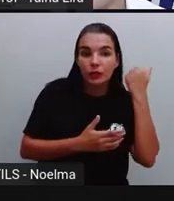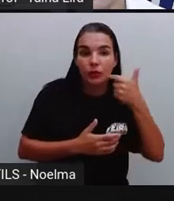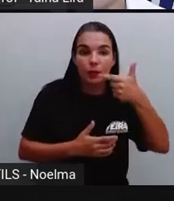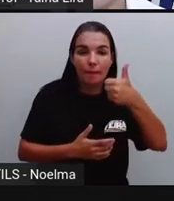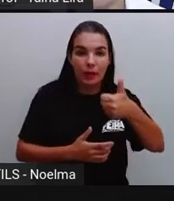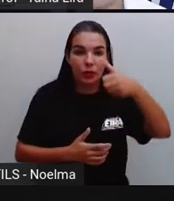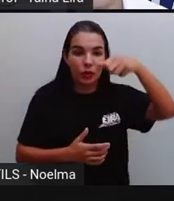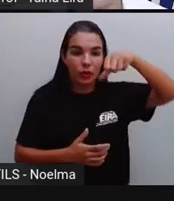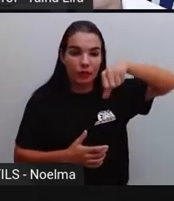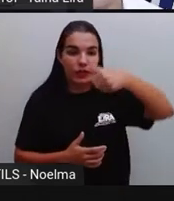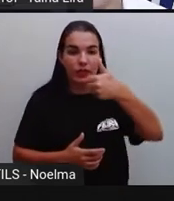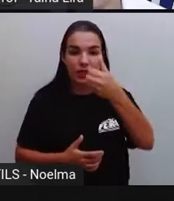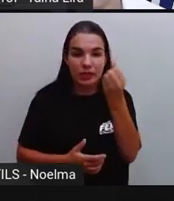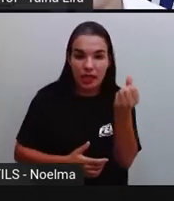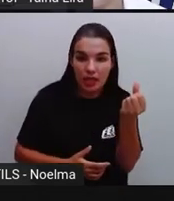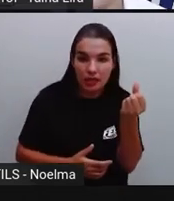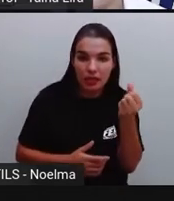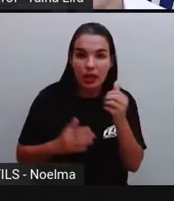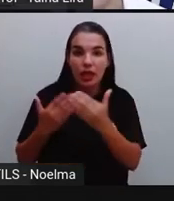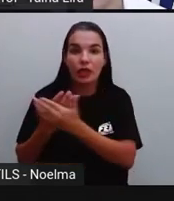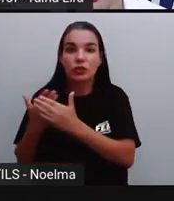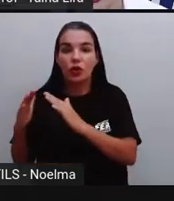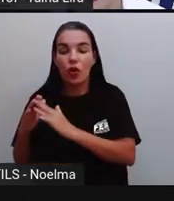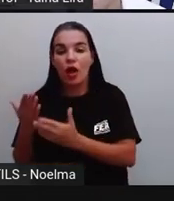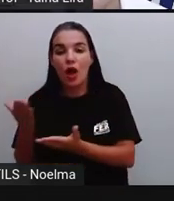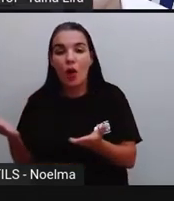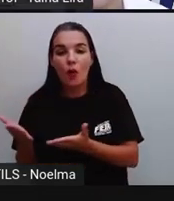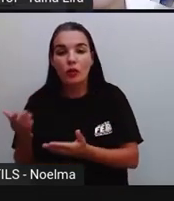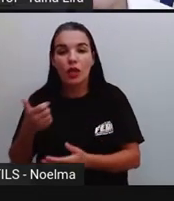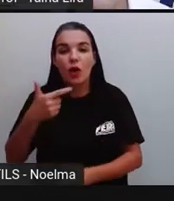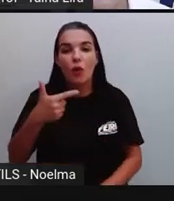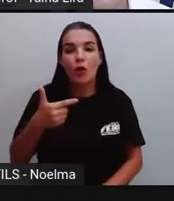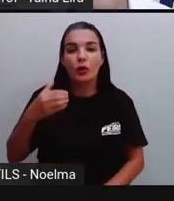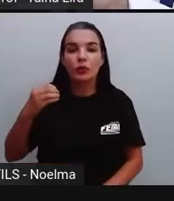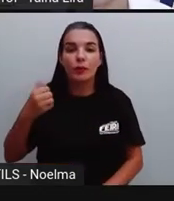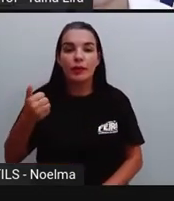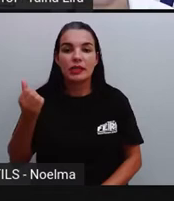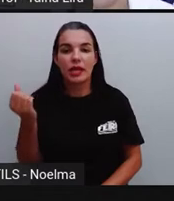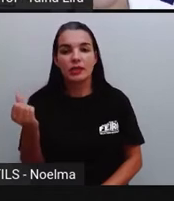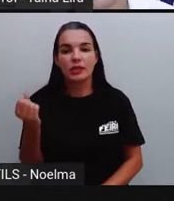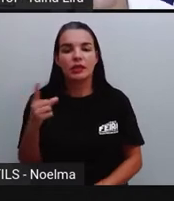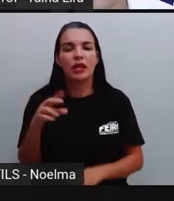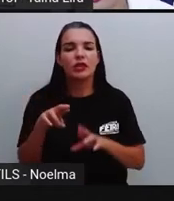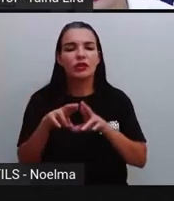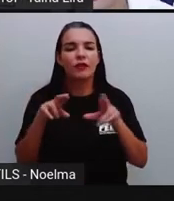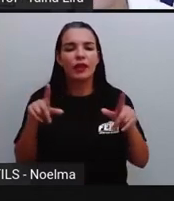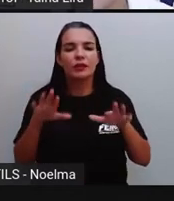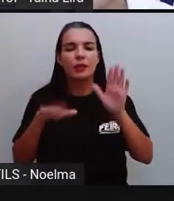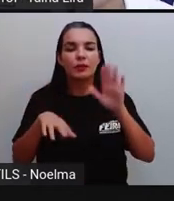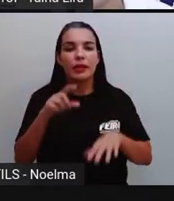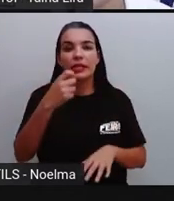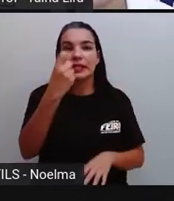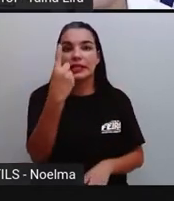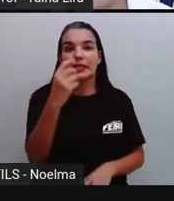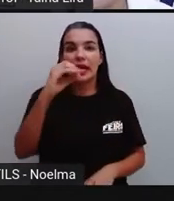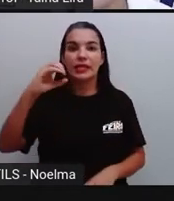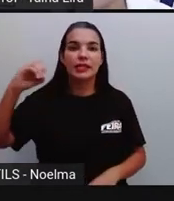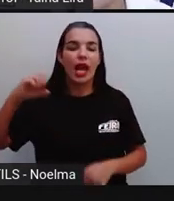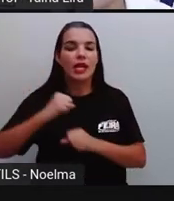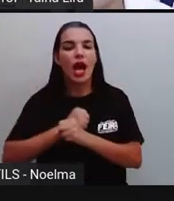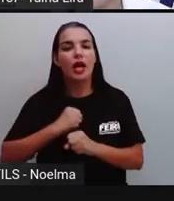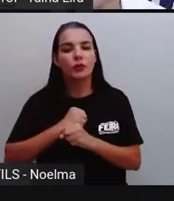1916 e a escola de hoje em 2016. Aí a diferença de 100 anos, para a gente